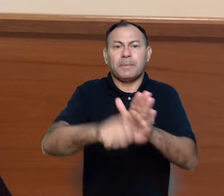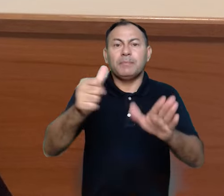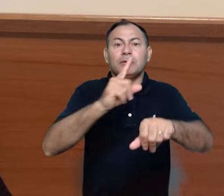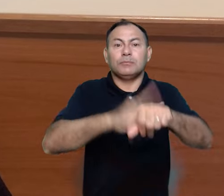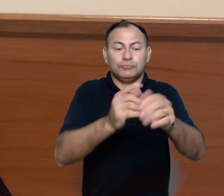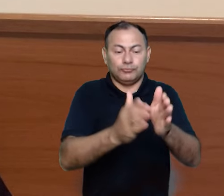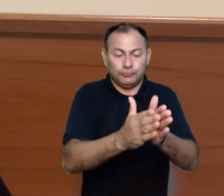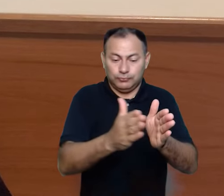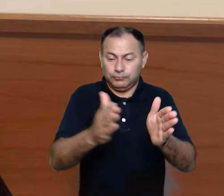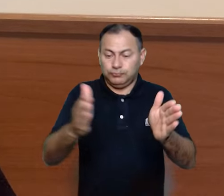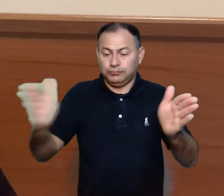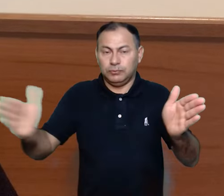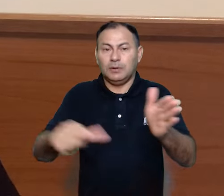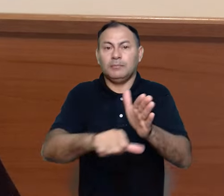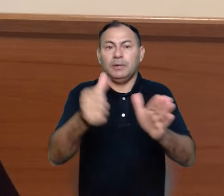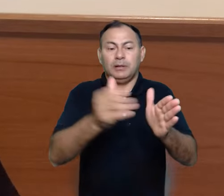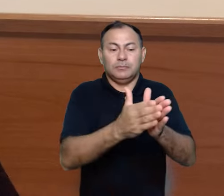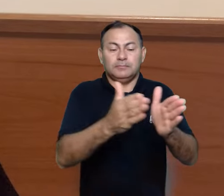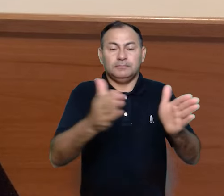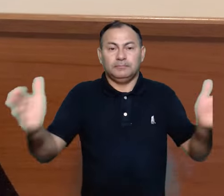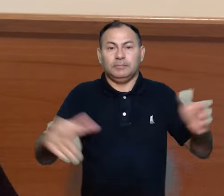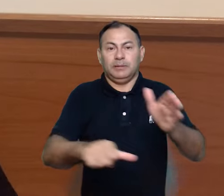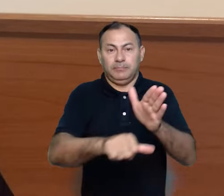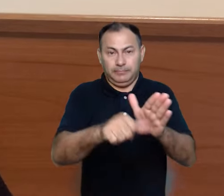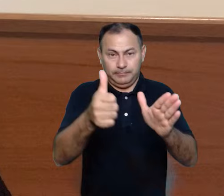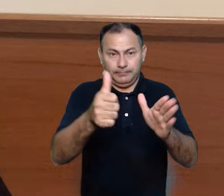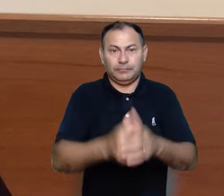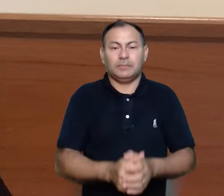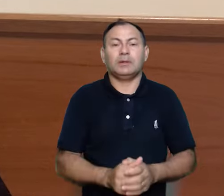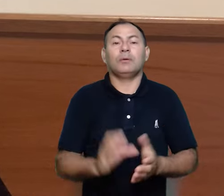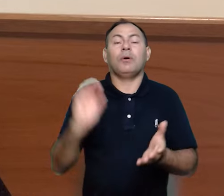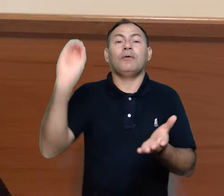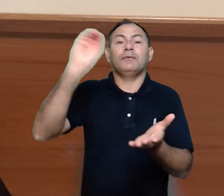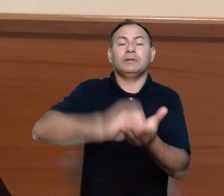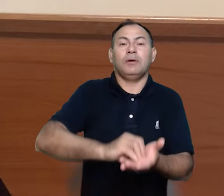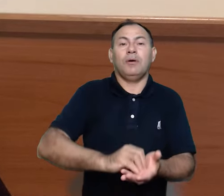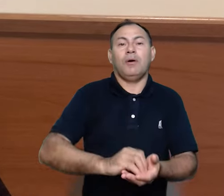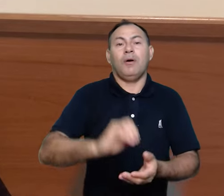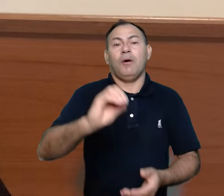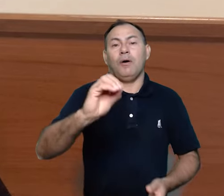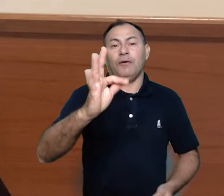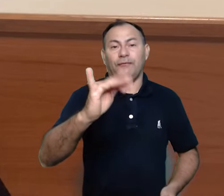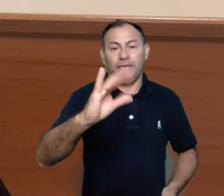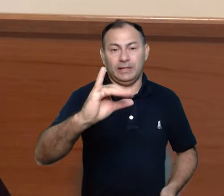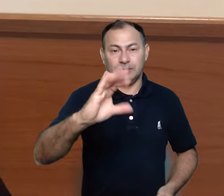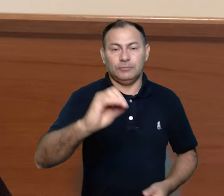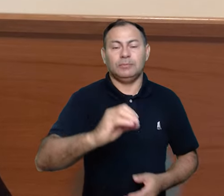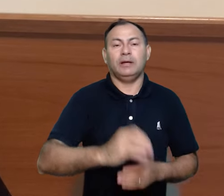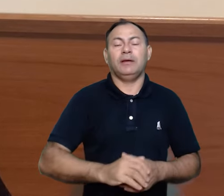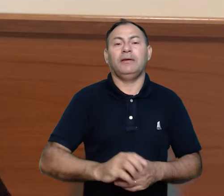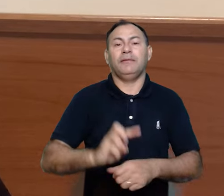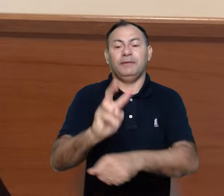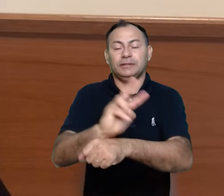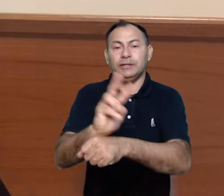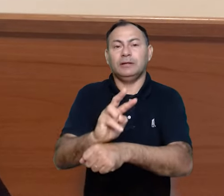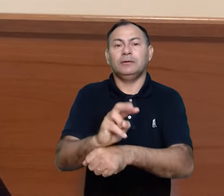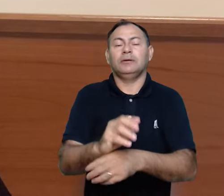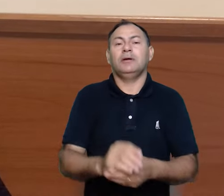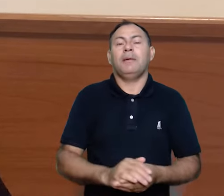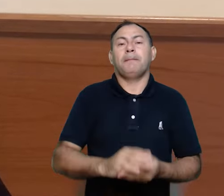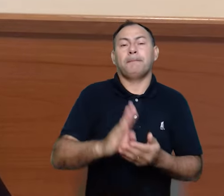primeiro ciclo, o primeiro grande ciclo. O ofício de vigílias, matinas,